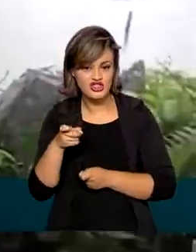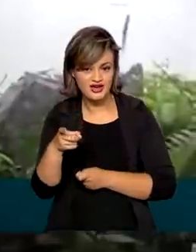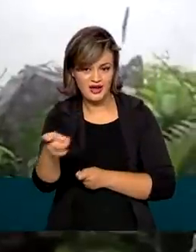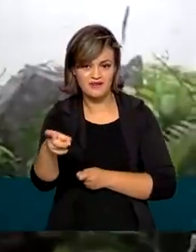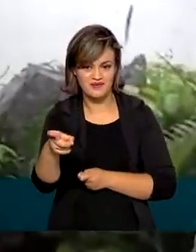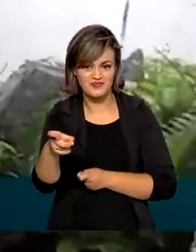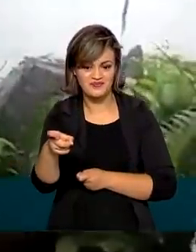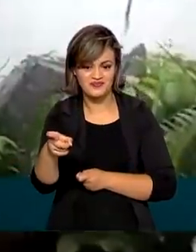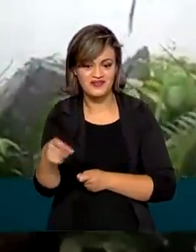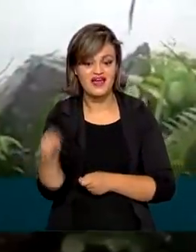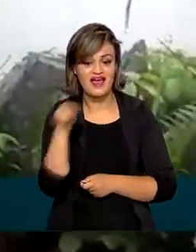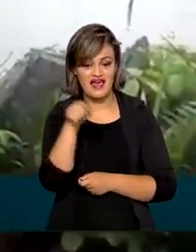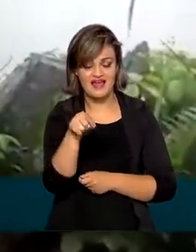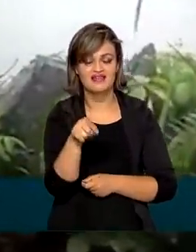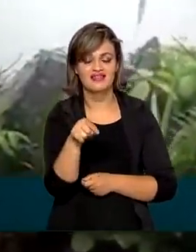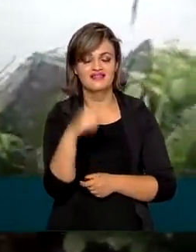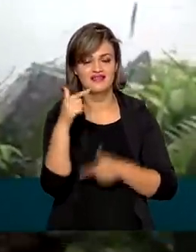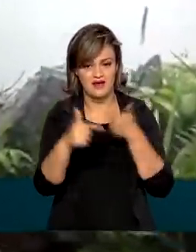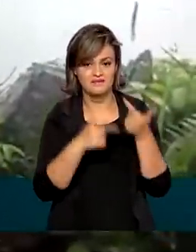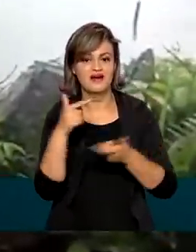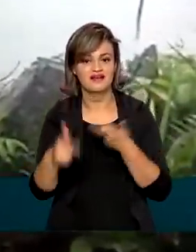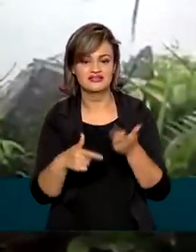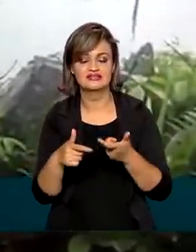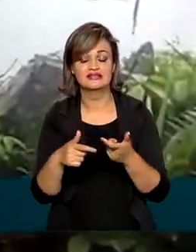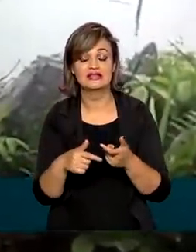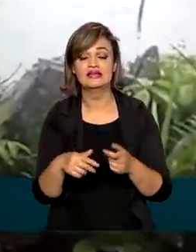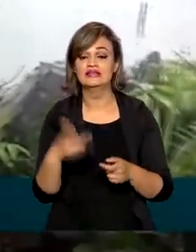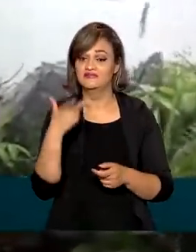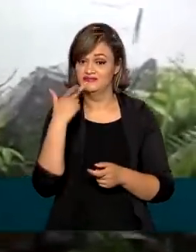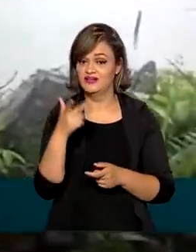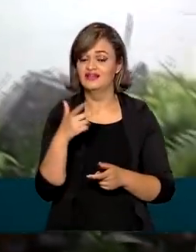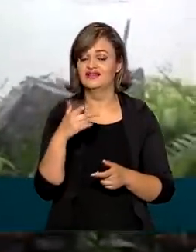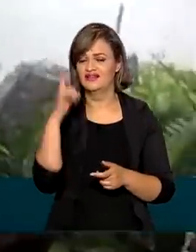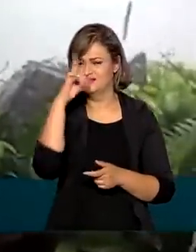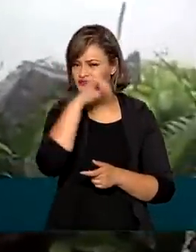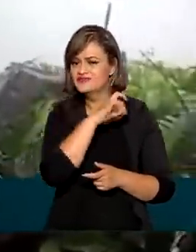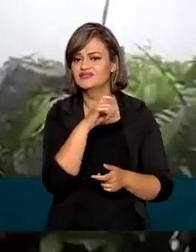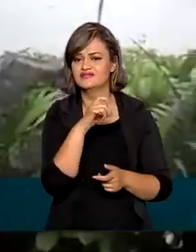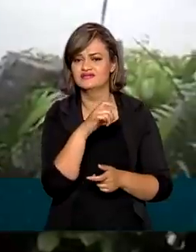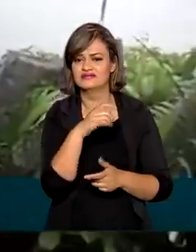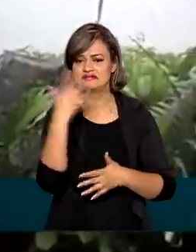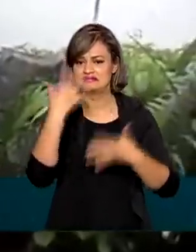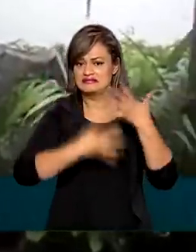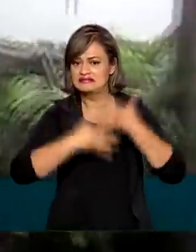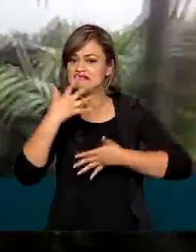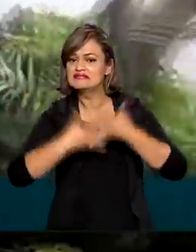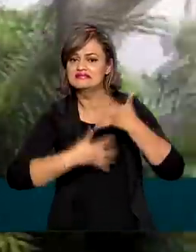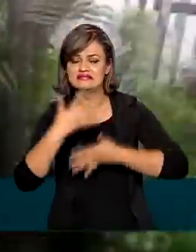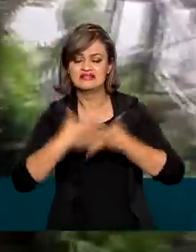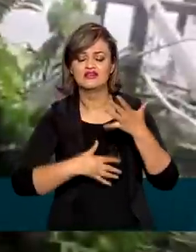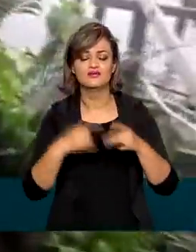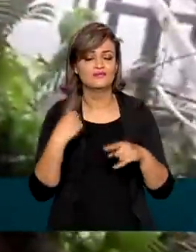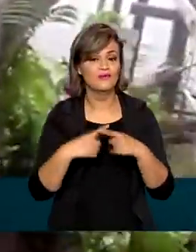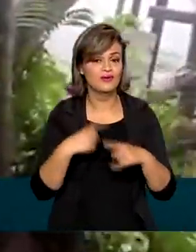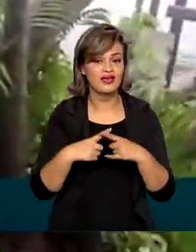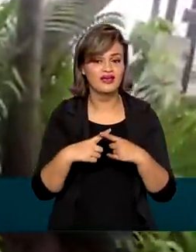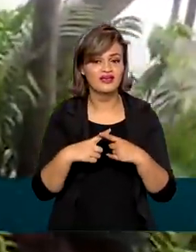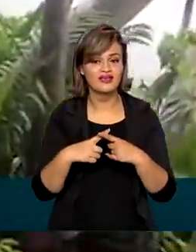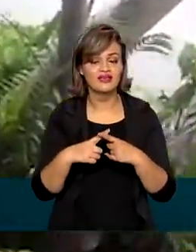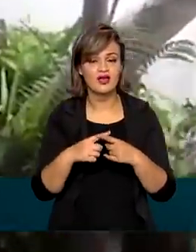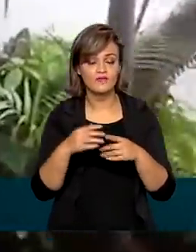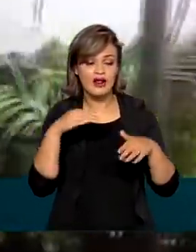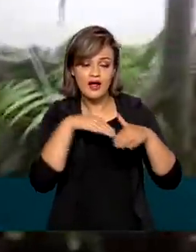Márcio é um deles e a difícil jornada de trabalho se torna mais complicada pela dificuldade de